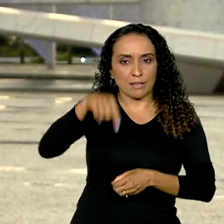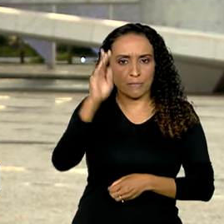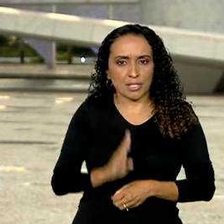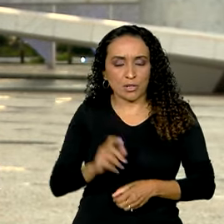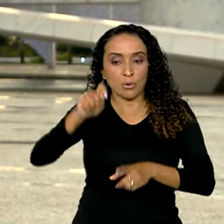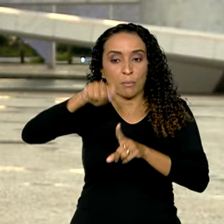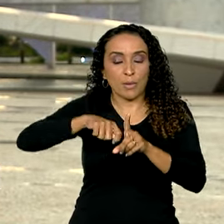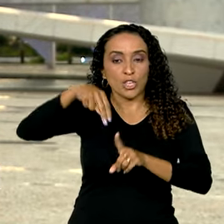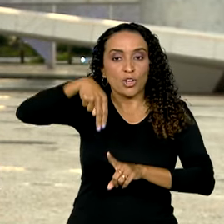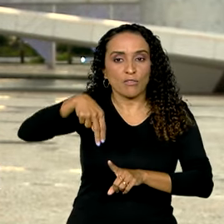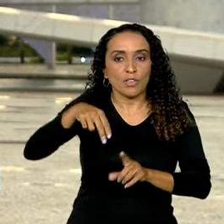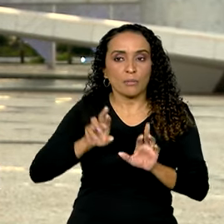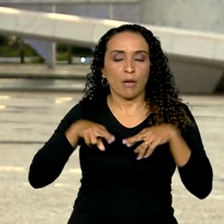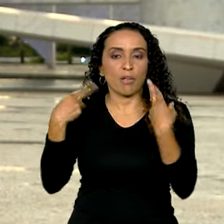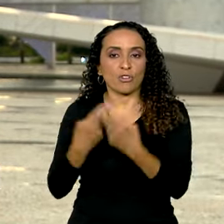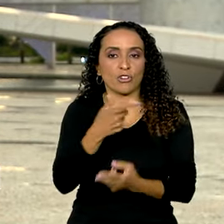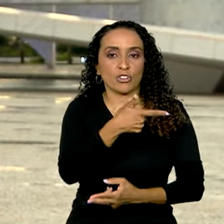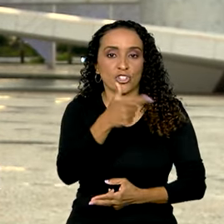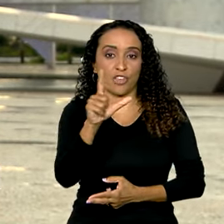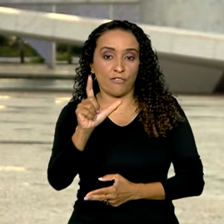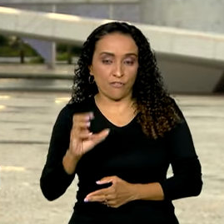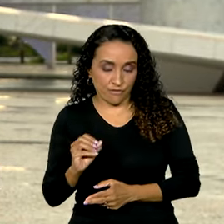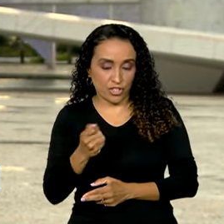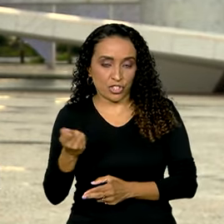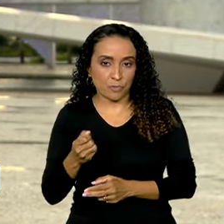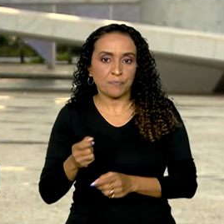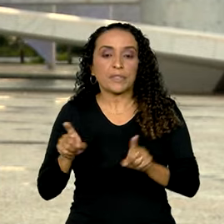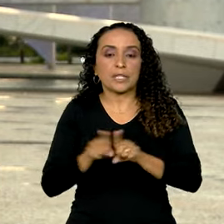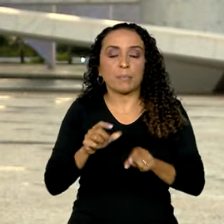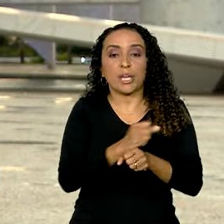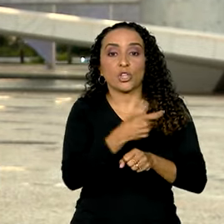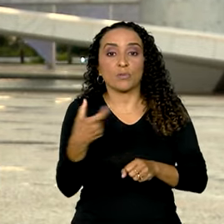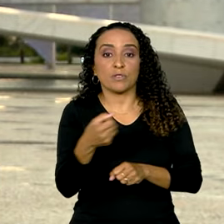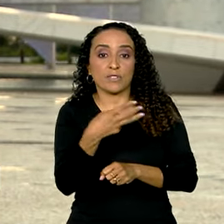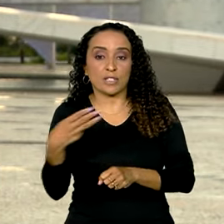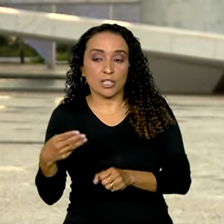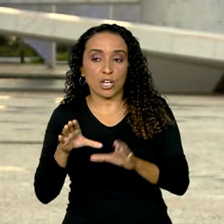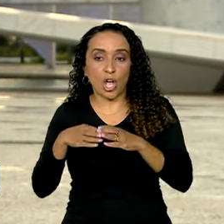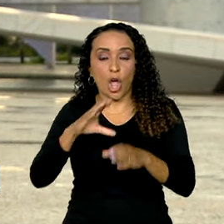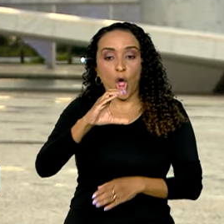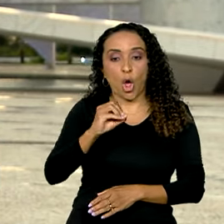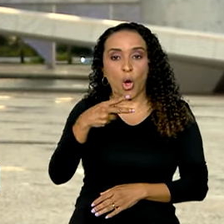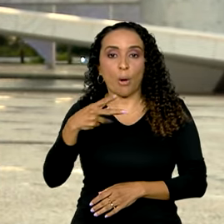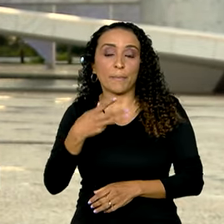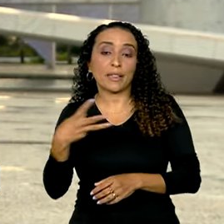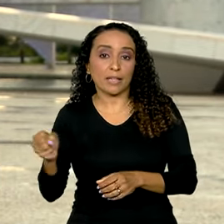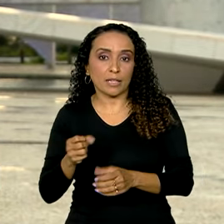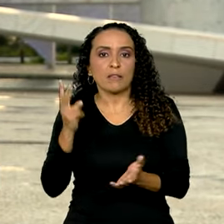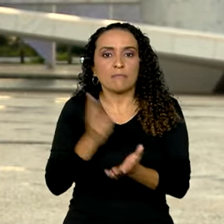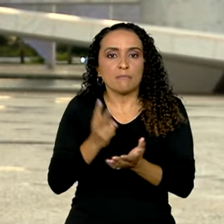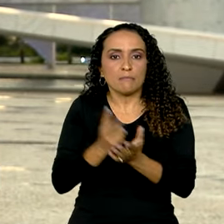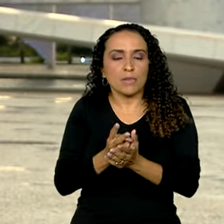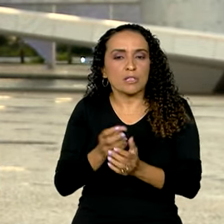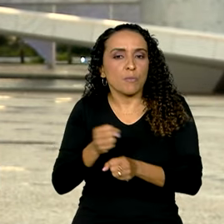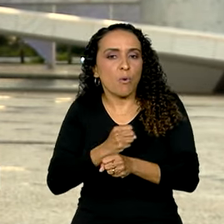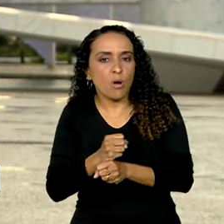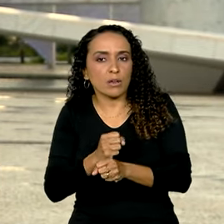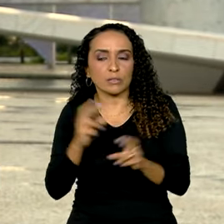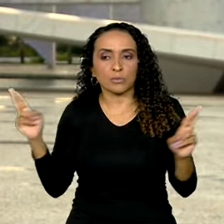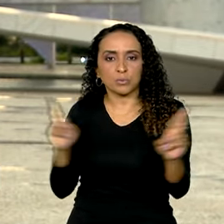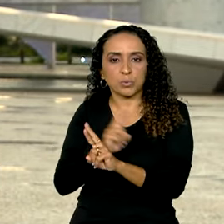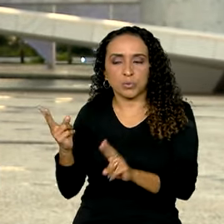na reunião do G20, e em 2025, na COP30. Mesmo ano que a relação comercial entre os dois países